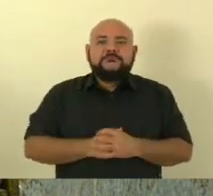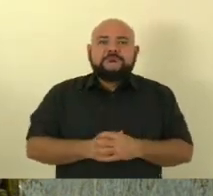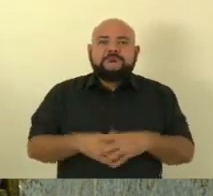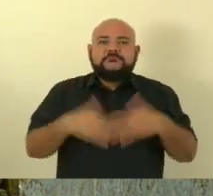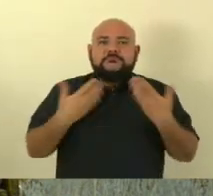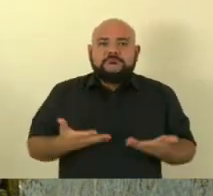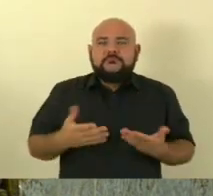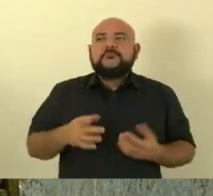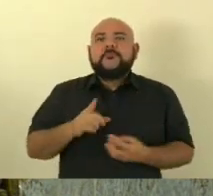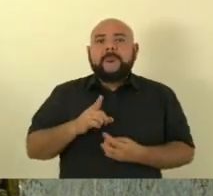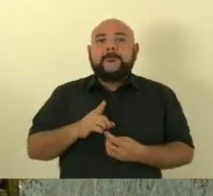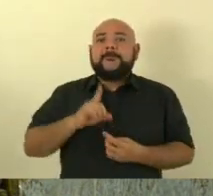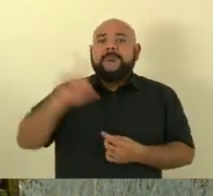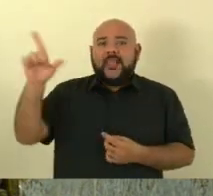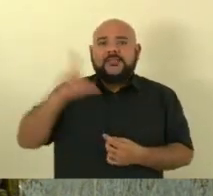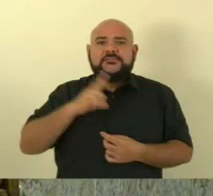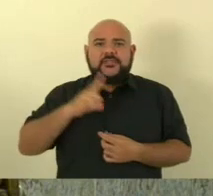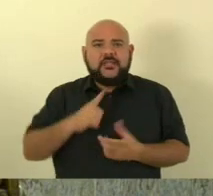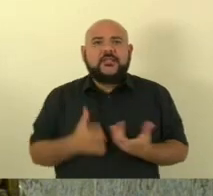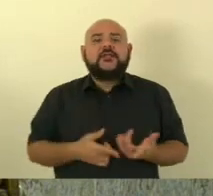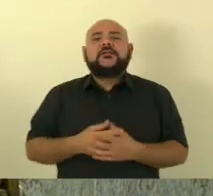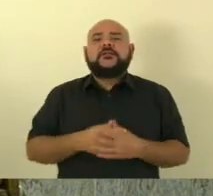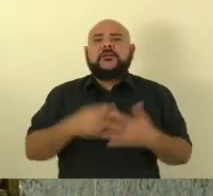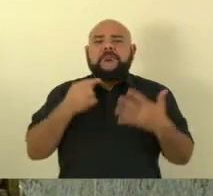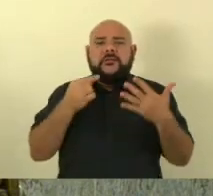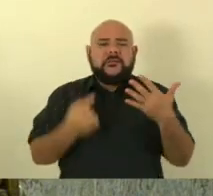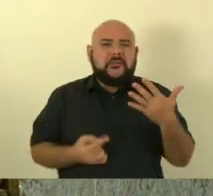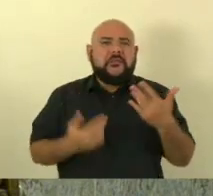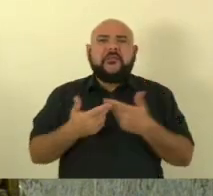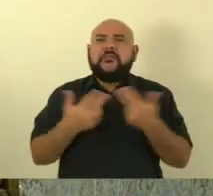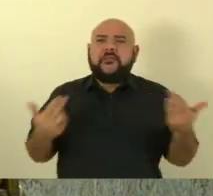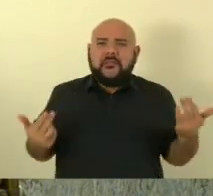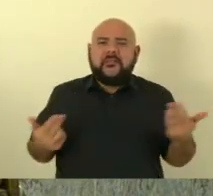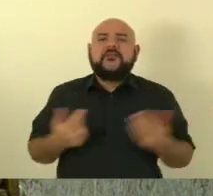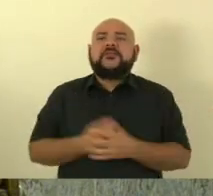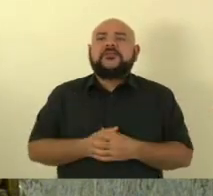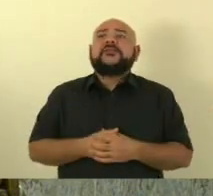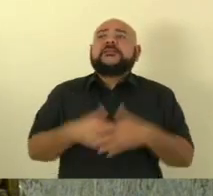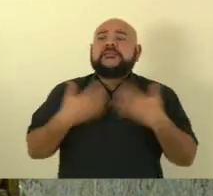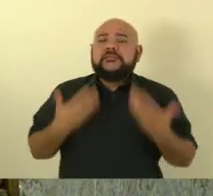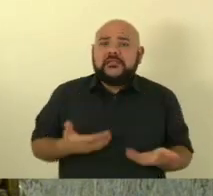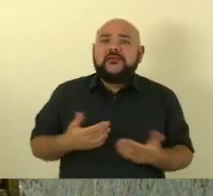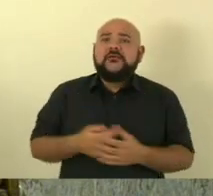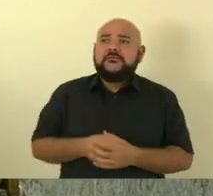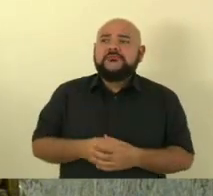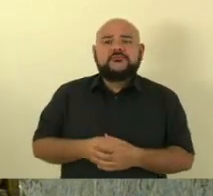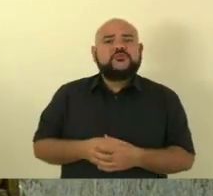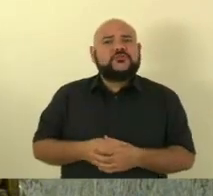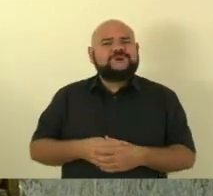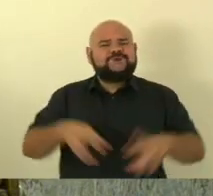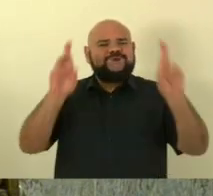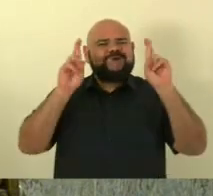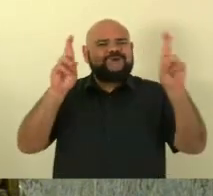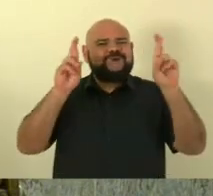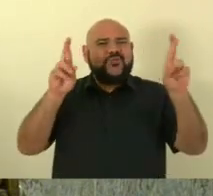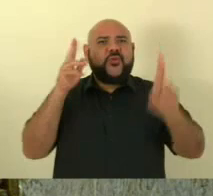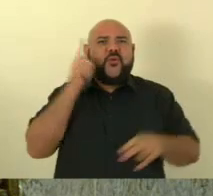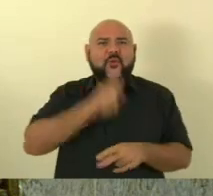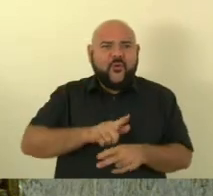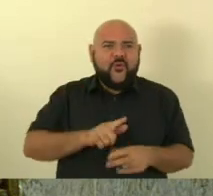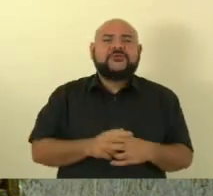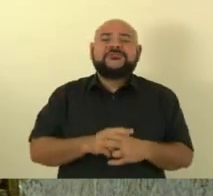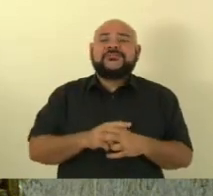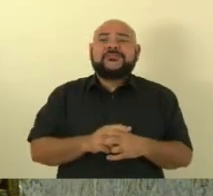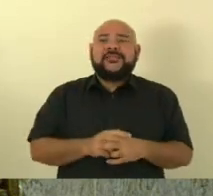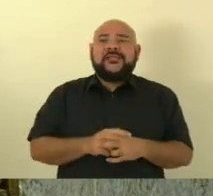governo Renato Casagrande com certeza nós vamos conseguir a nomeação desses 60 novos peritos oficiais criminais que a polícia civil precisa